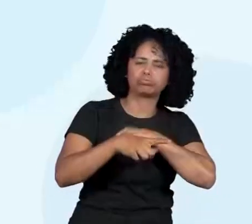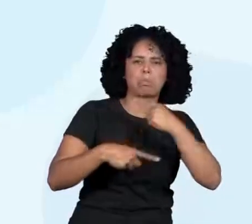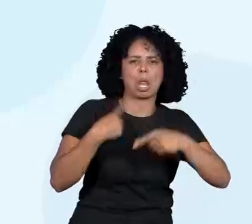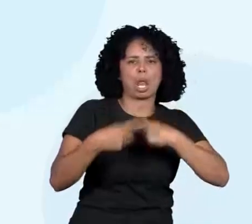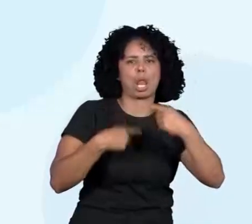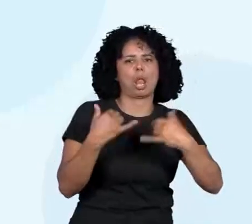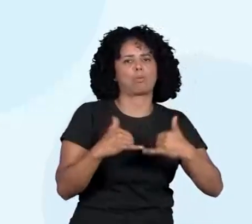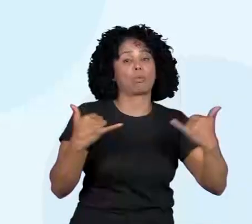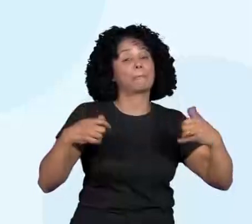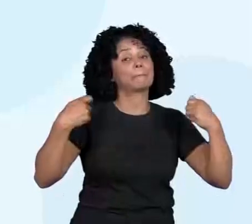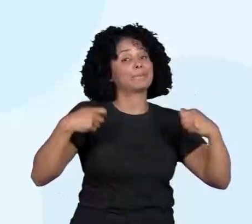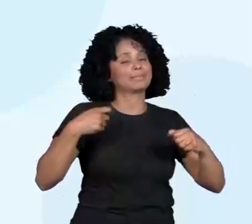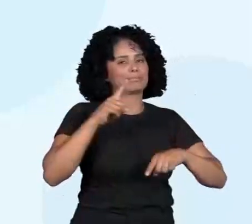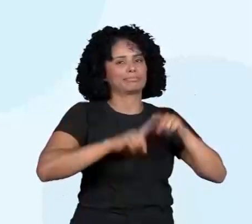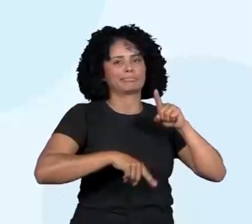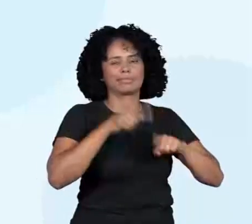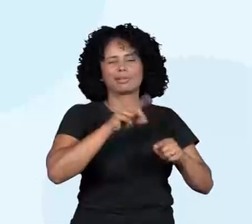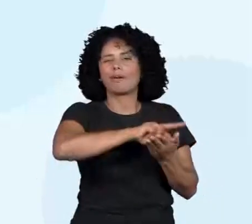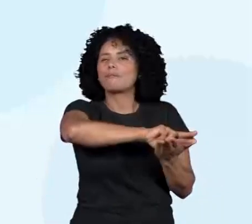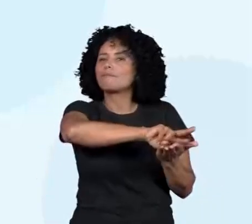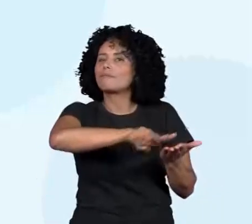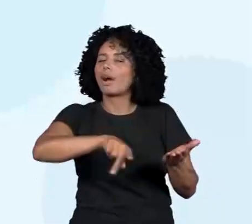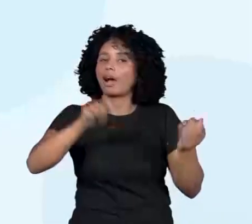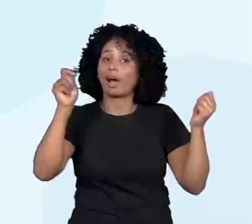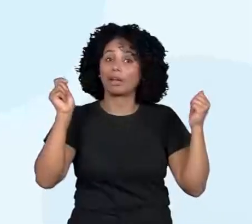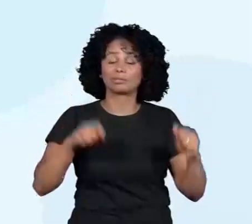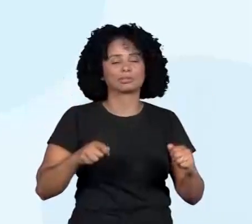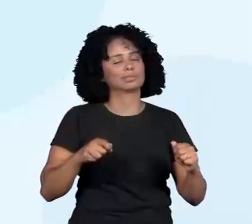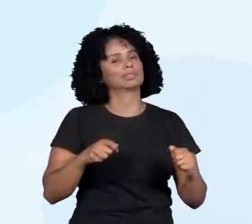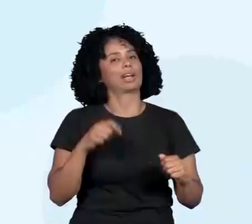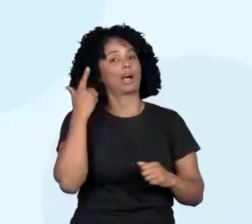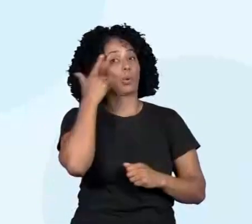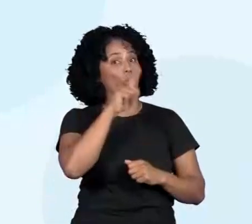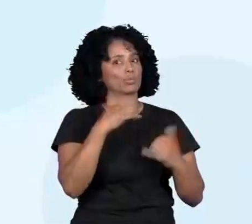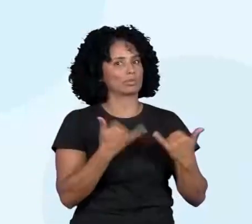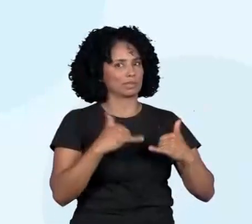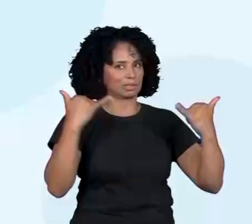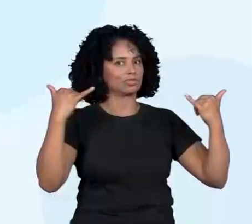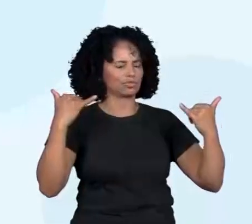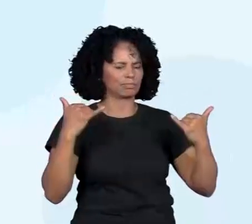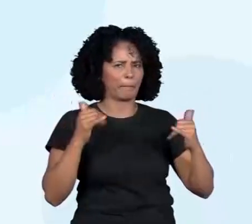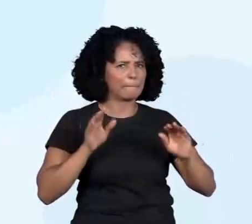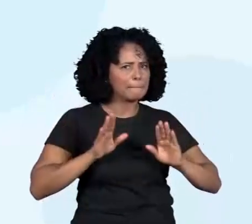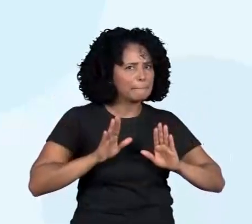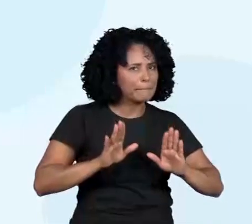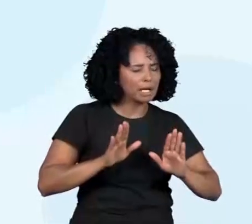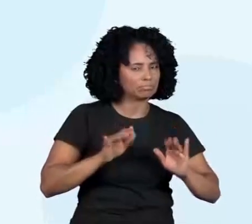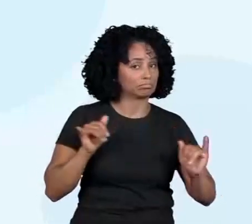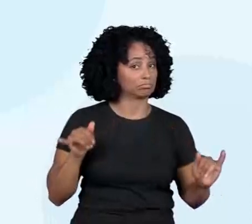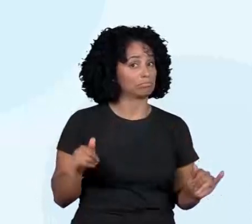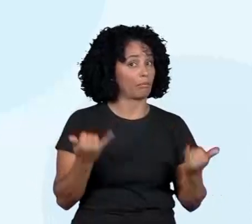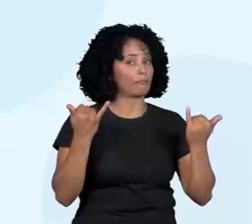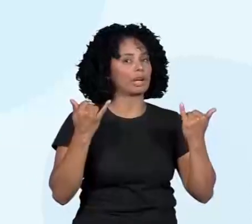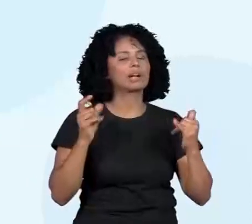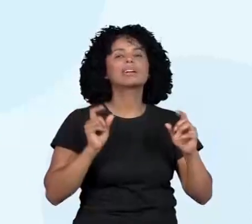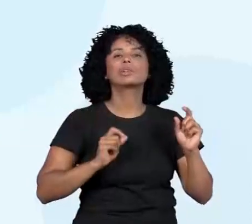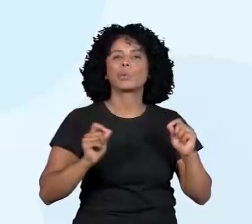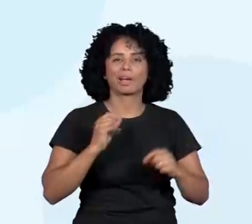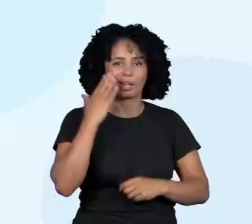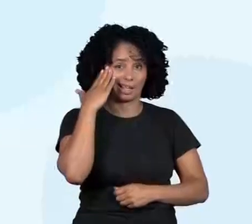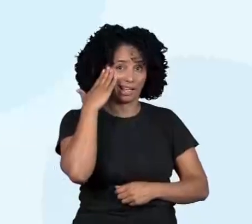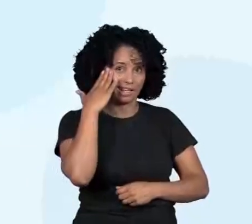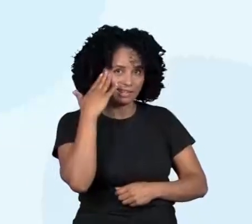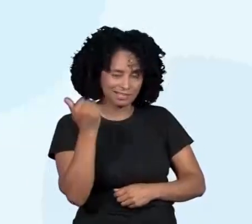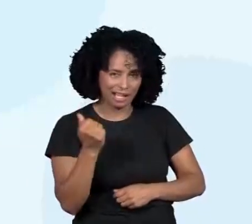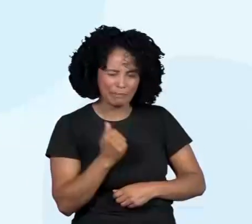equipamentos para que possam produzir energia elétrica, aproveitando o potencial hidráulico